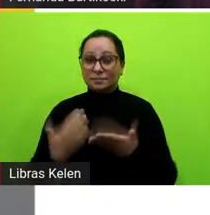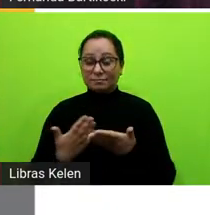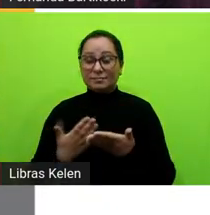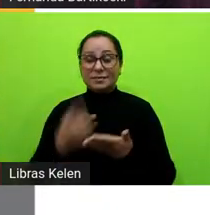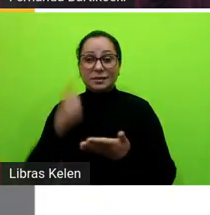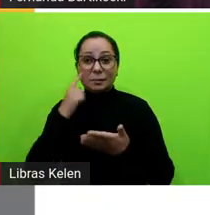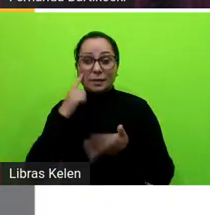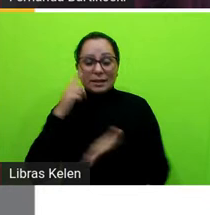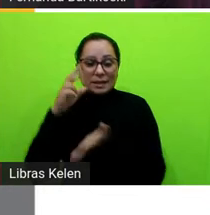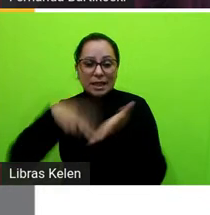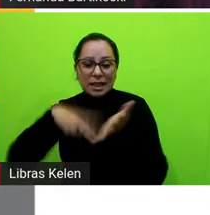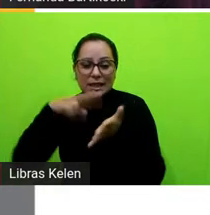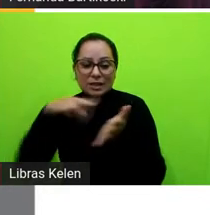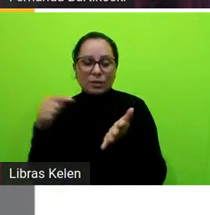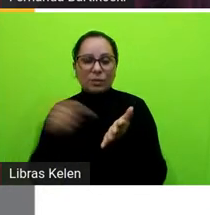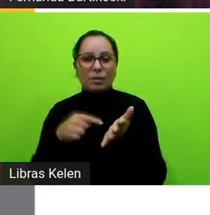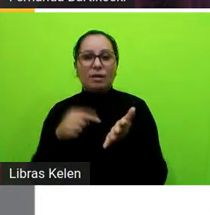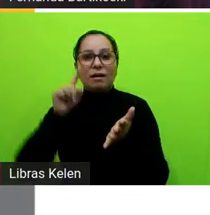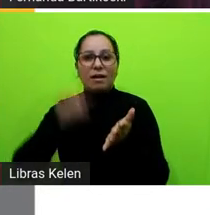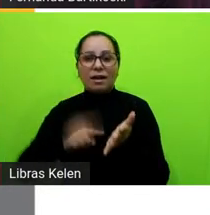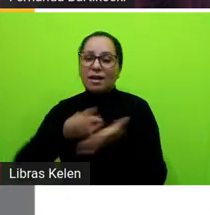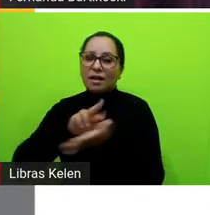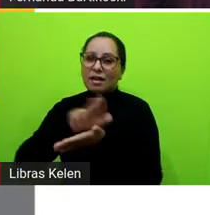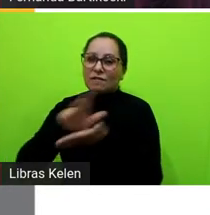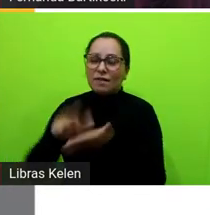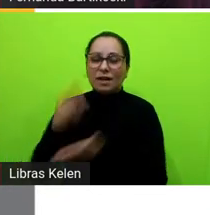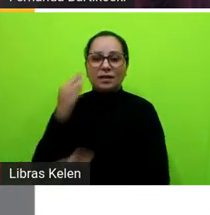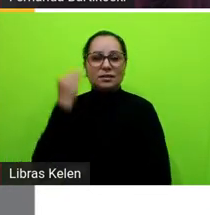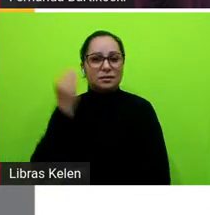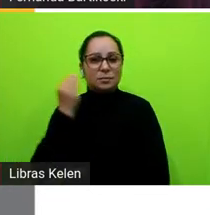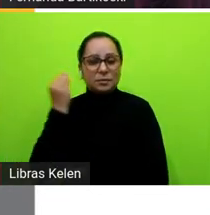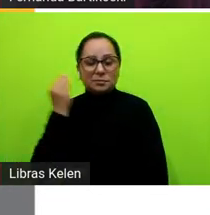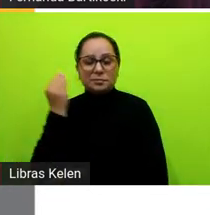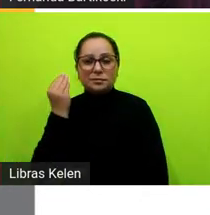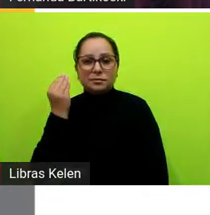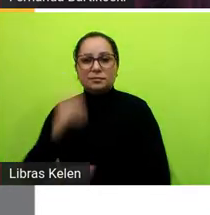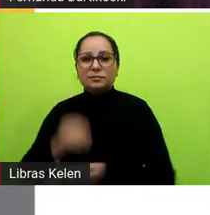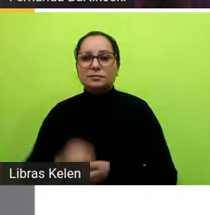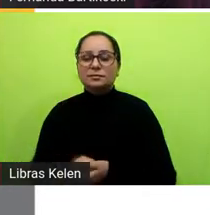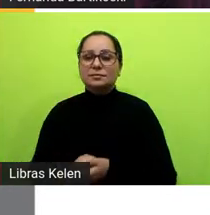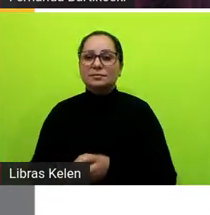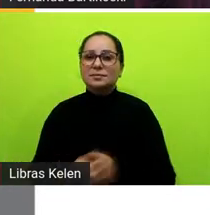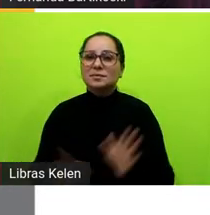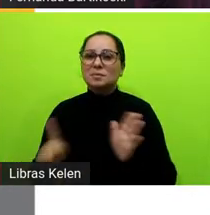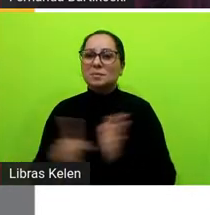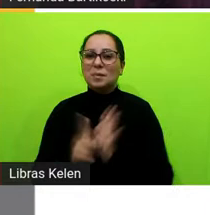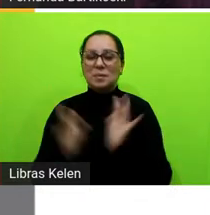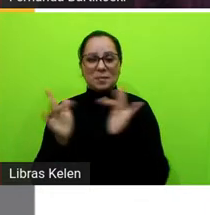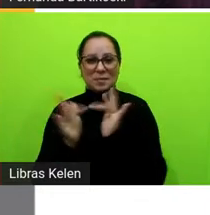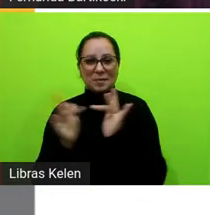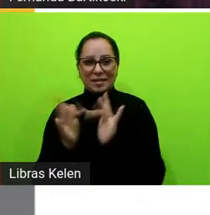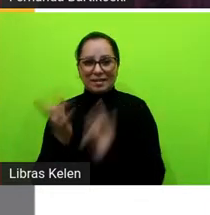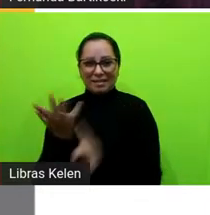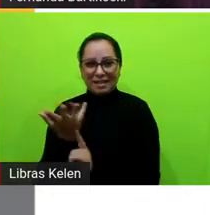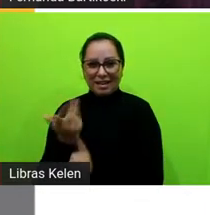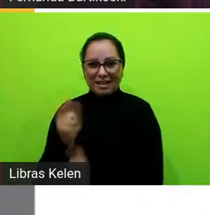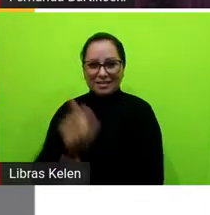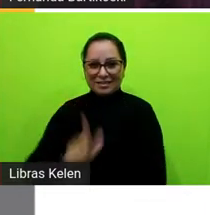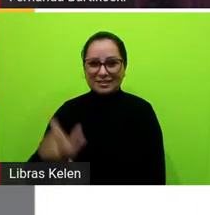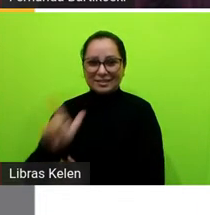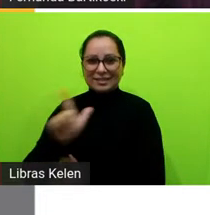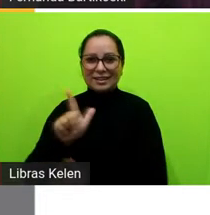leitura a gente fala de uma série de experiências promovidas pelo contato com a arte literária né